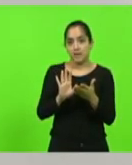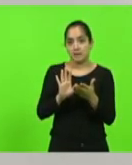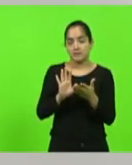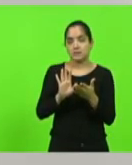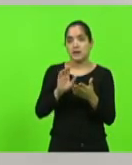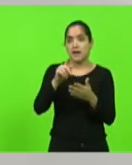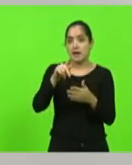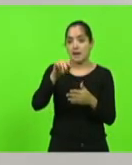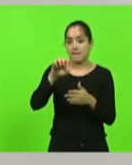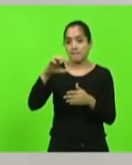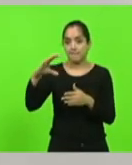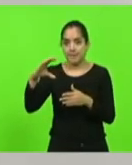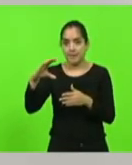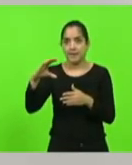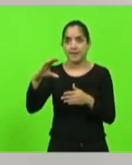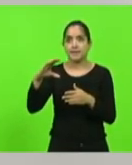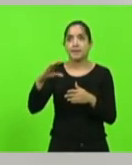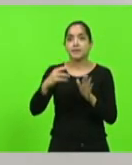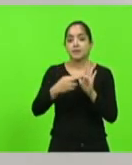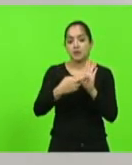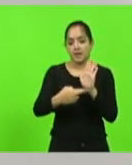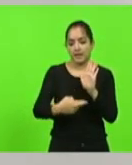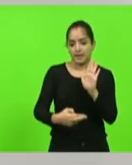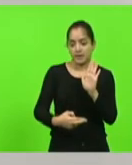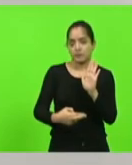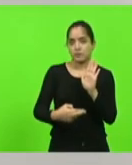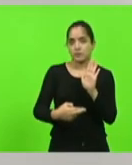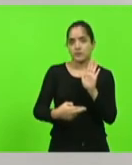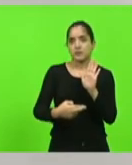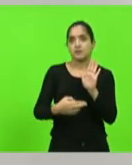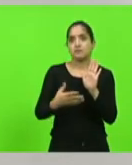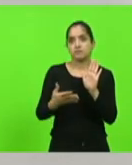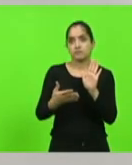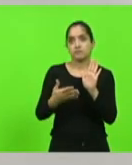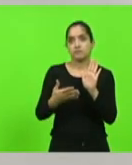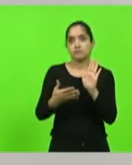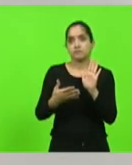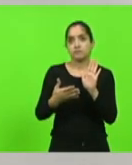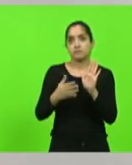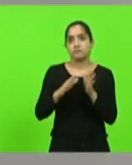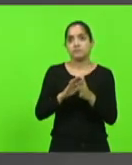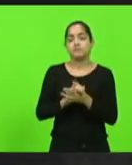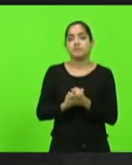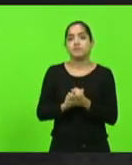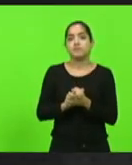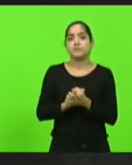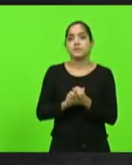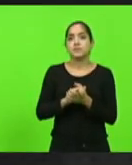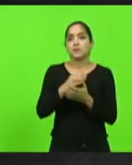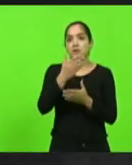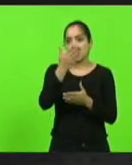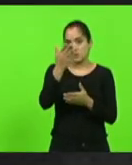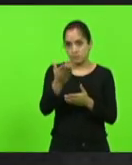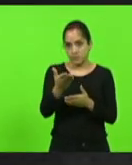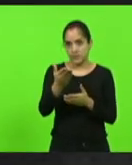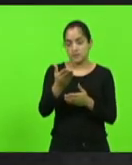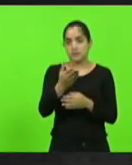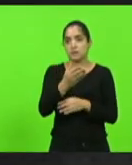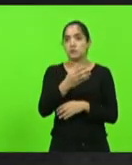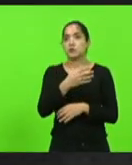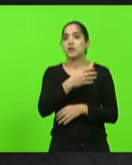a PEC caiu na relatoria deste deputado, deputado Arthur Maia, que é do DEM, da Bahia.